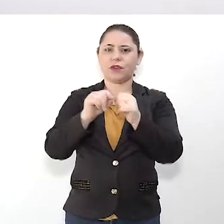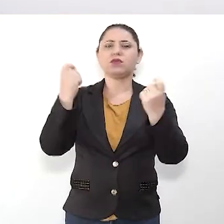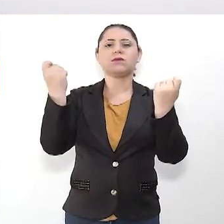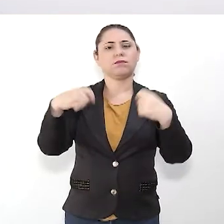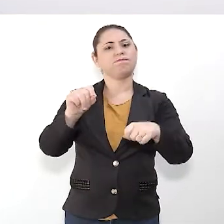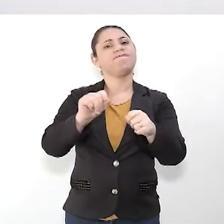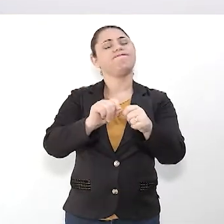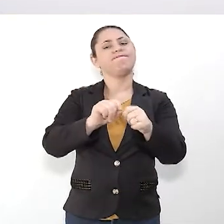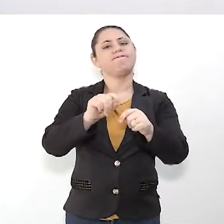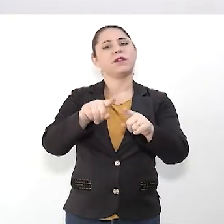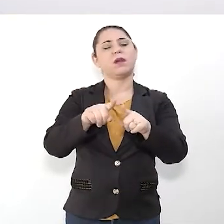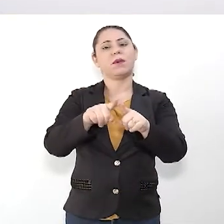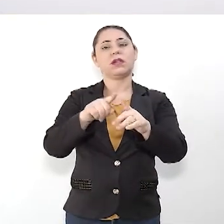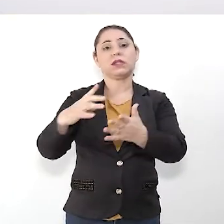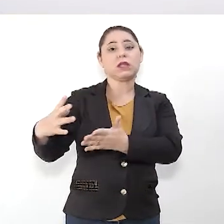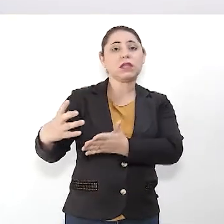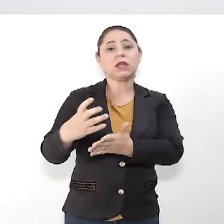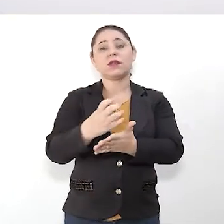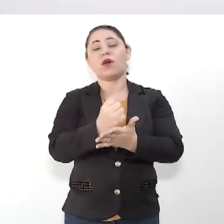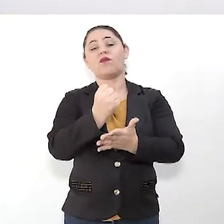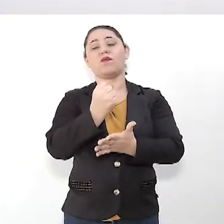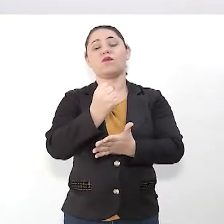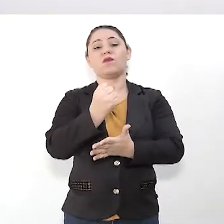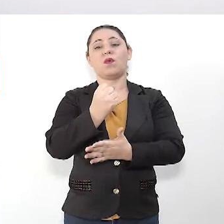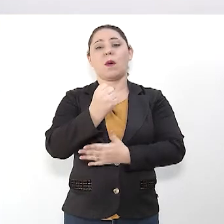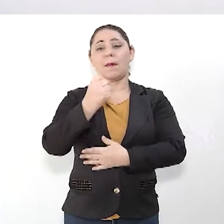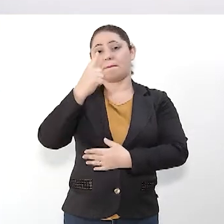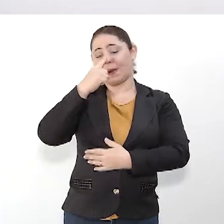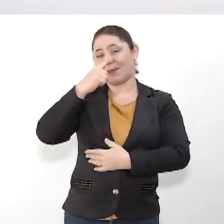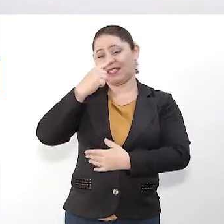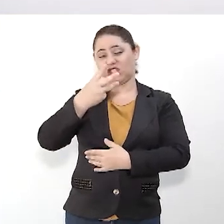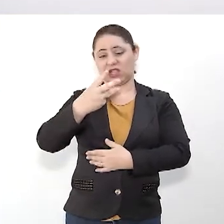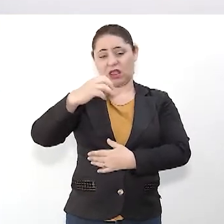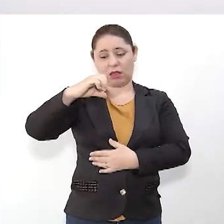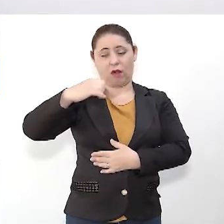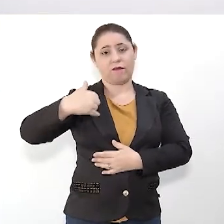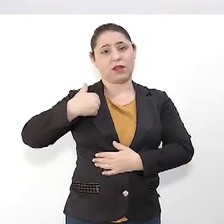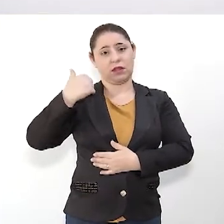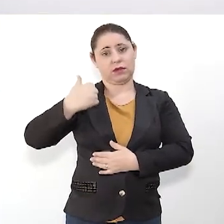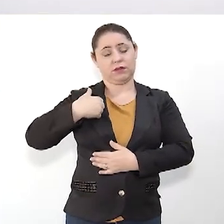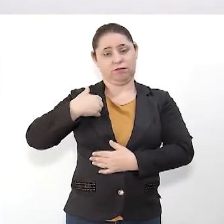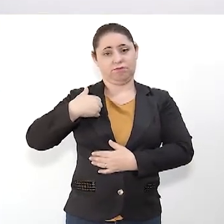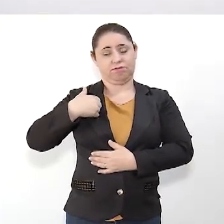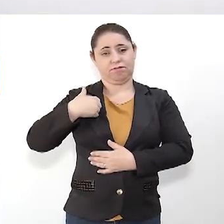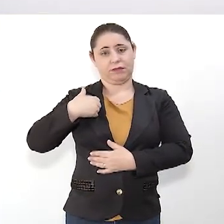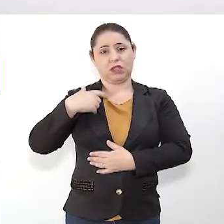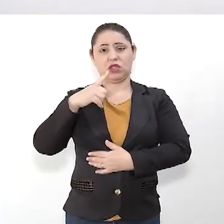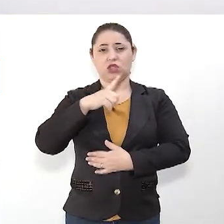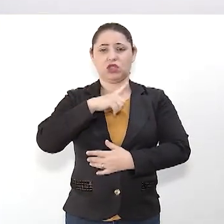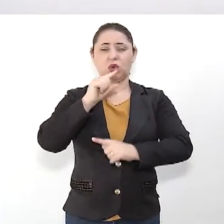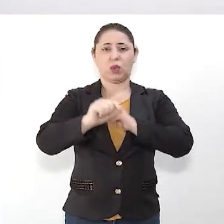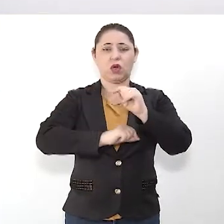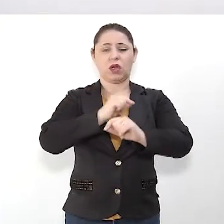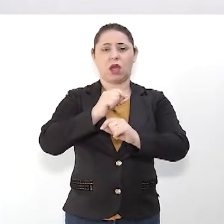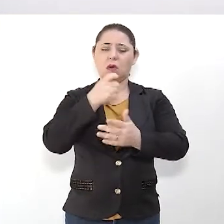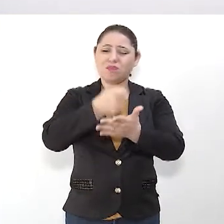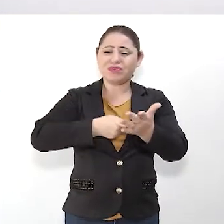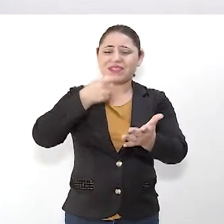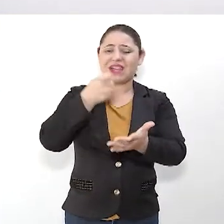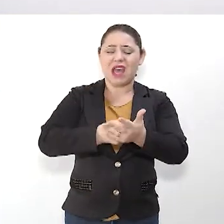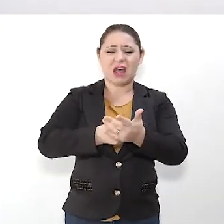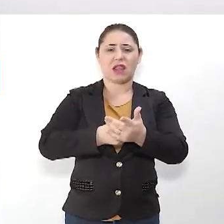filha então tomou as providências e resgatou essa senhora de 39 anos que estava,